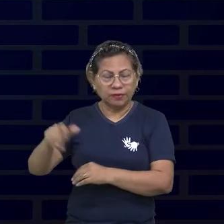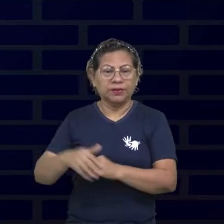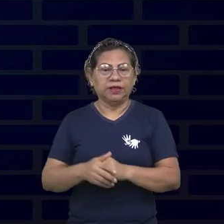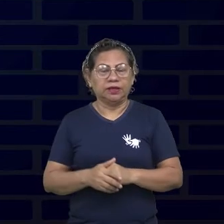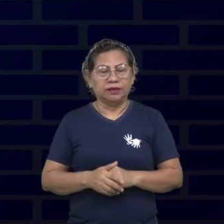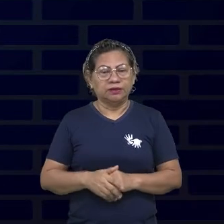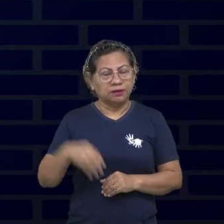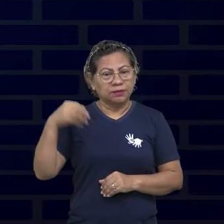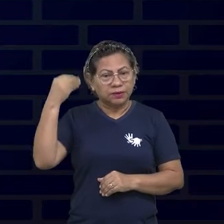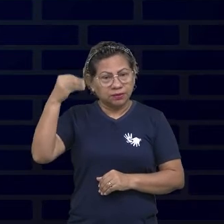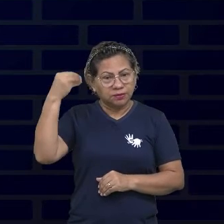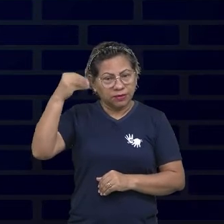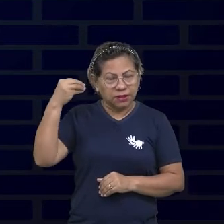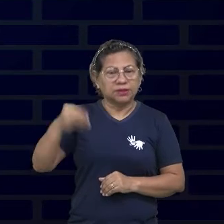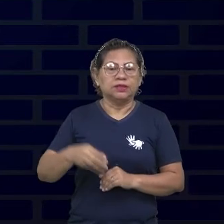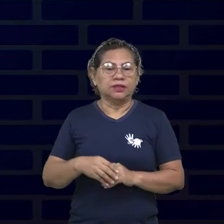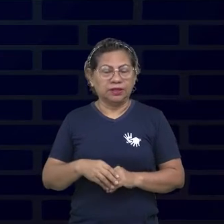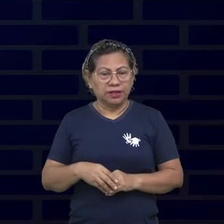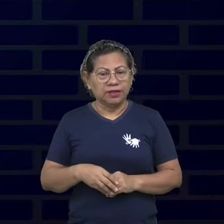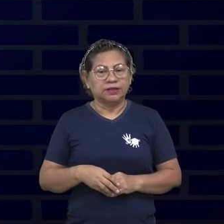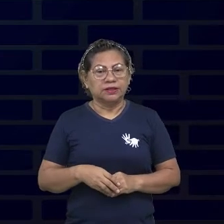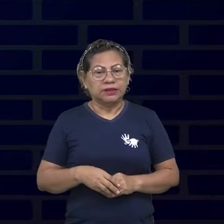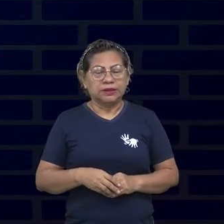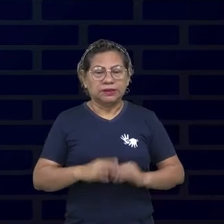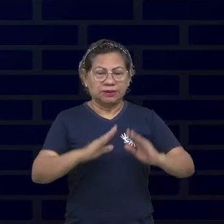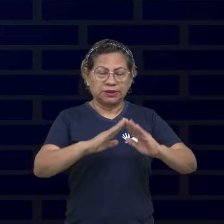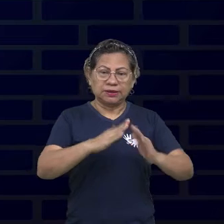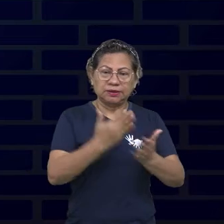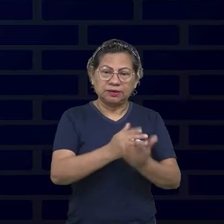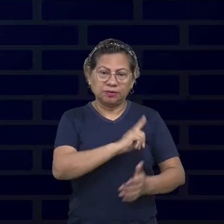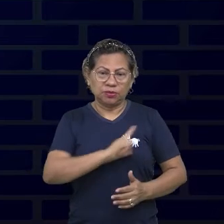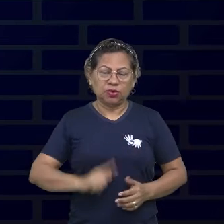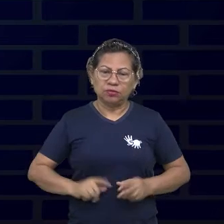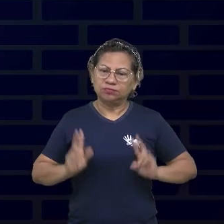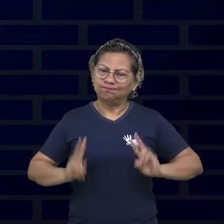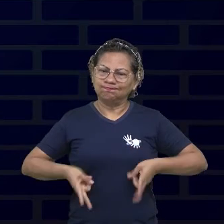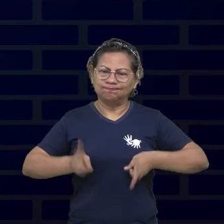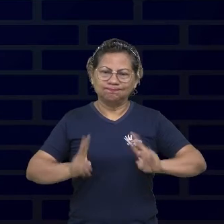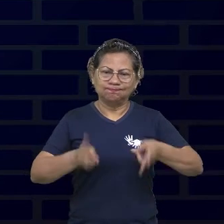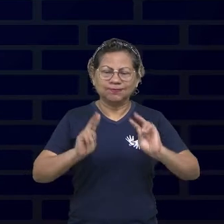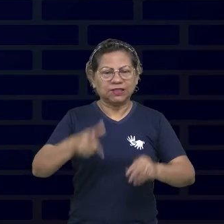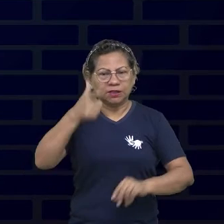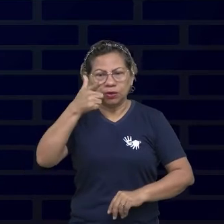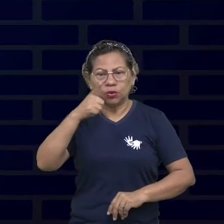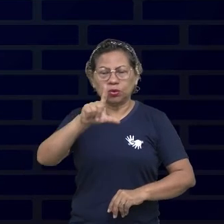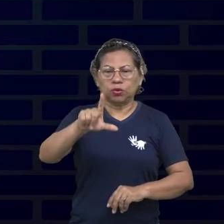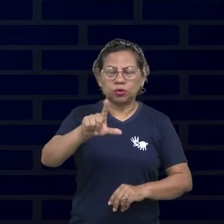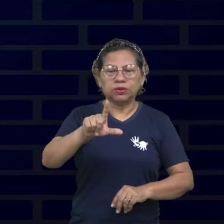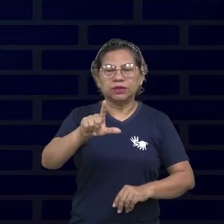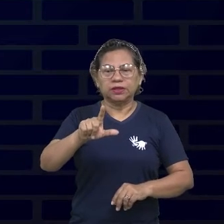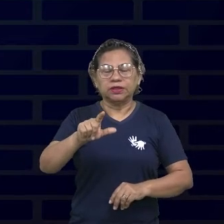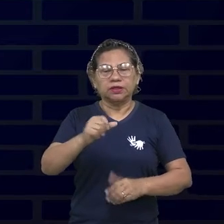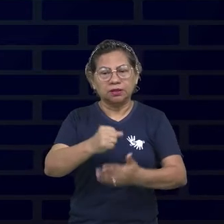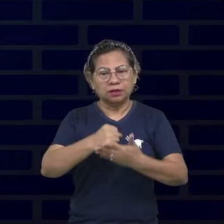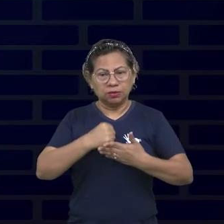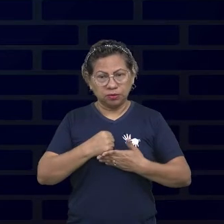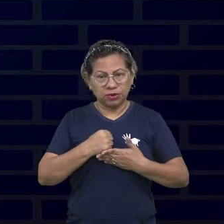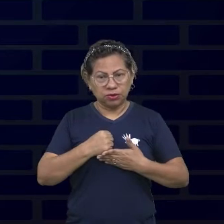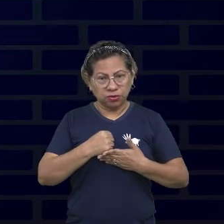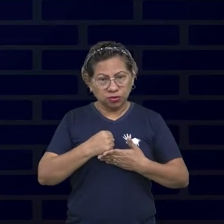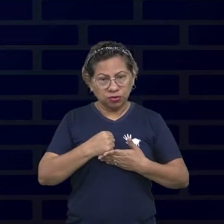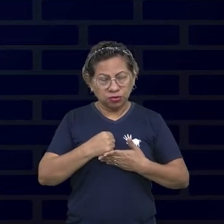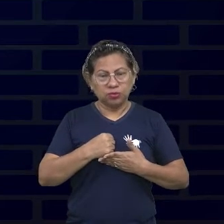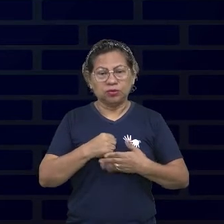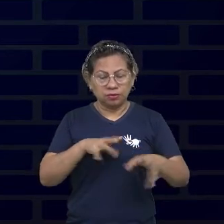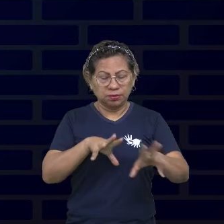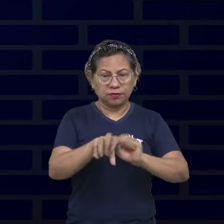escolar foi em escola pública, até conseguir uma bolsa e poder me formar. Durante